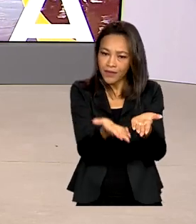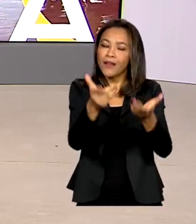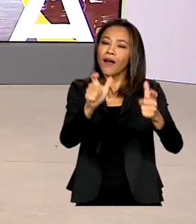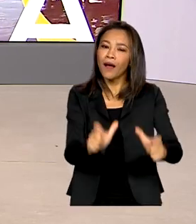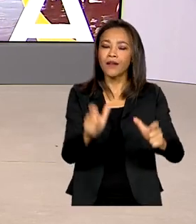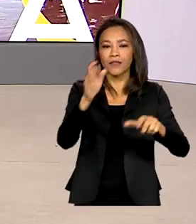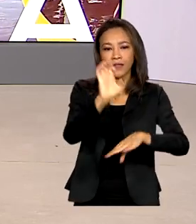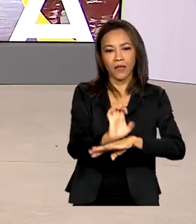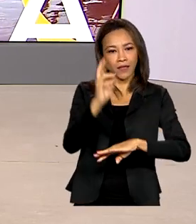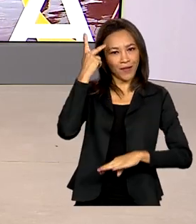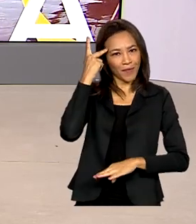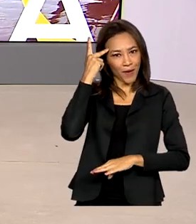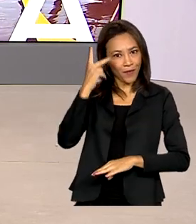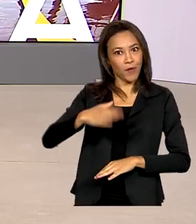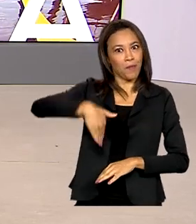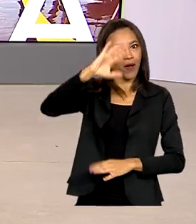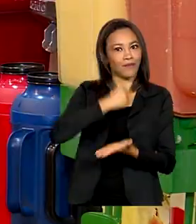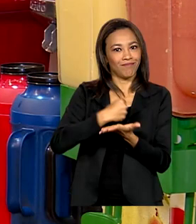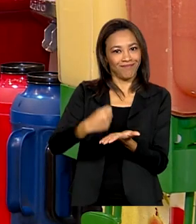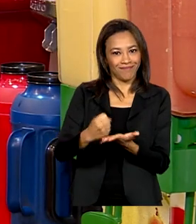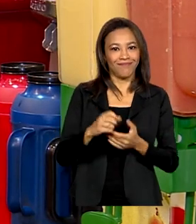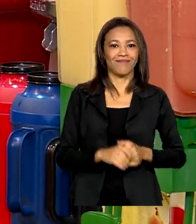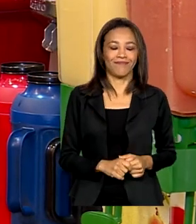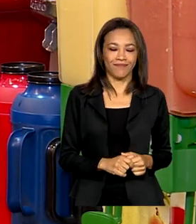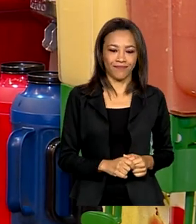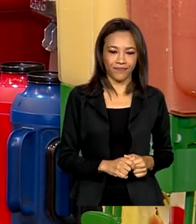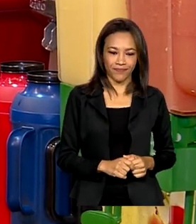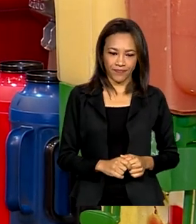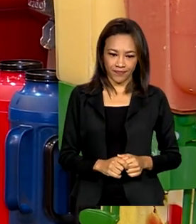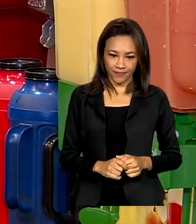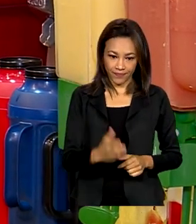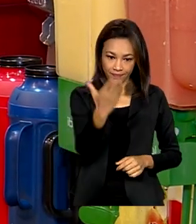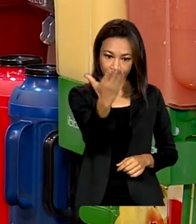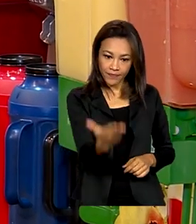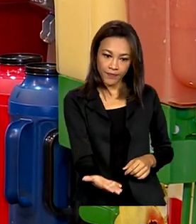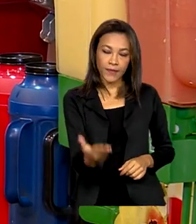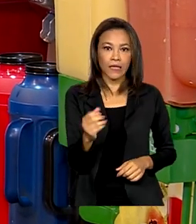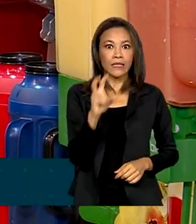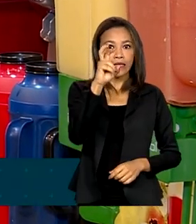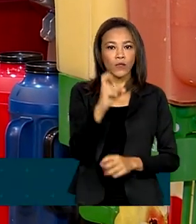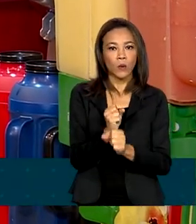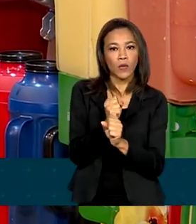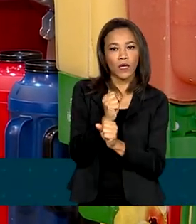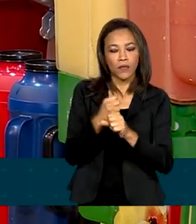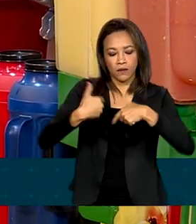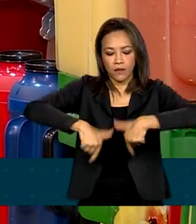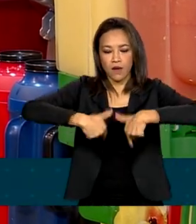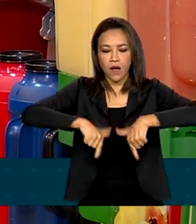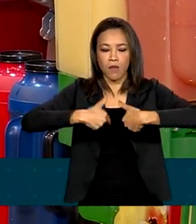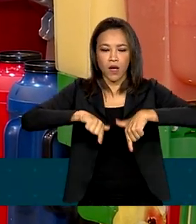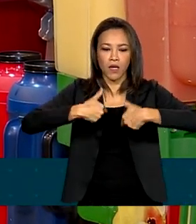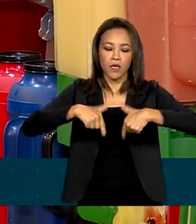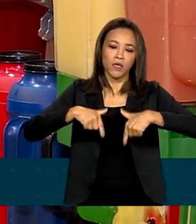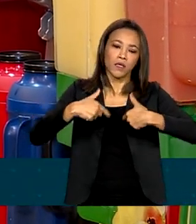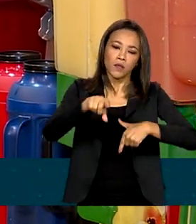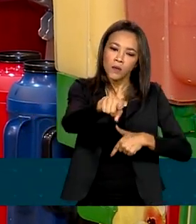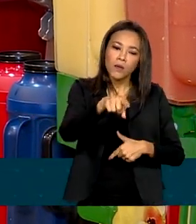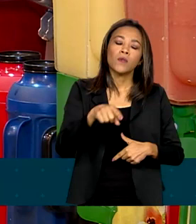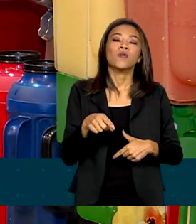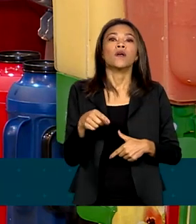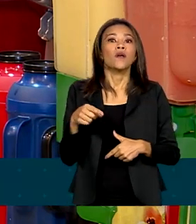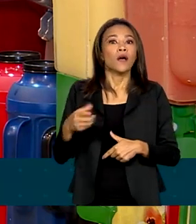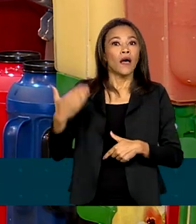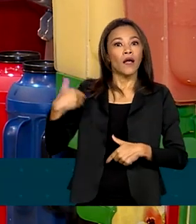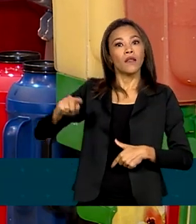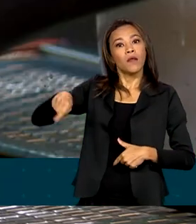de São Paulo que liderou as contratações. Depois de cinco anos trabalhando como manobrista, Kathleen ficou